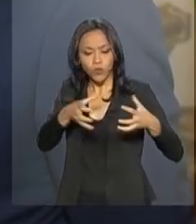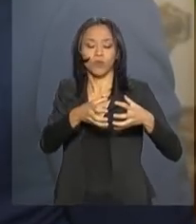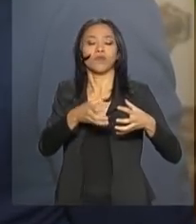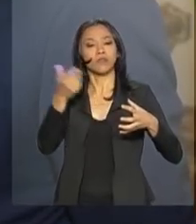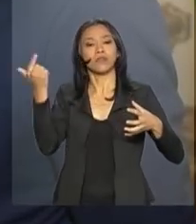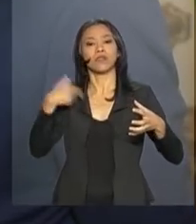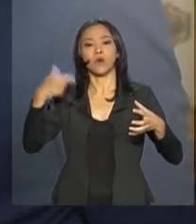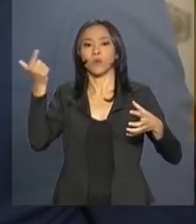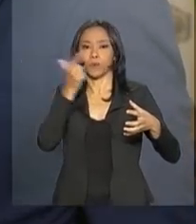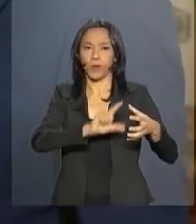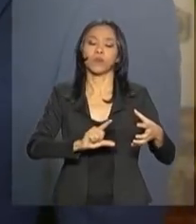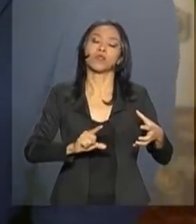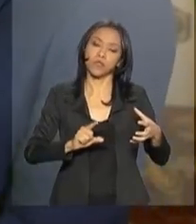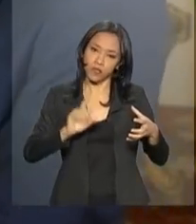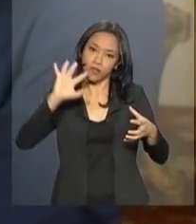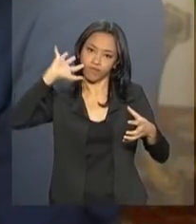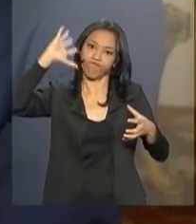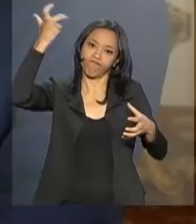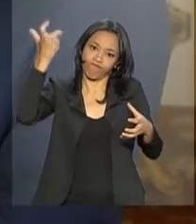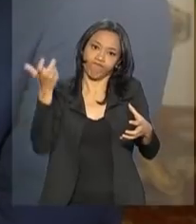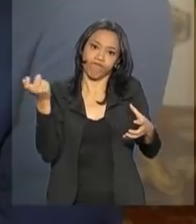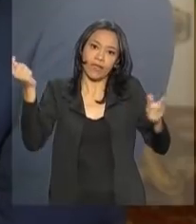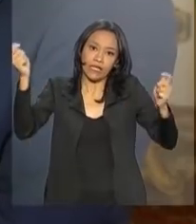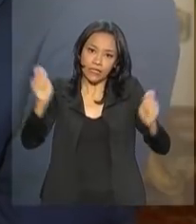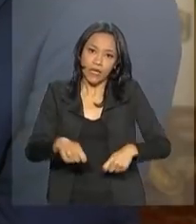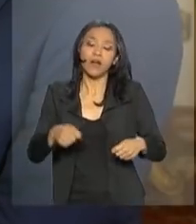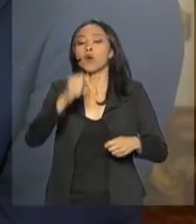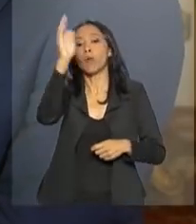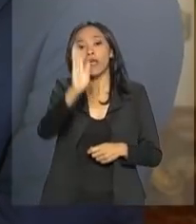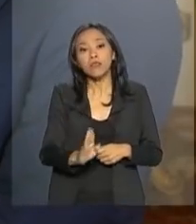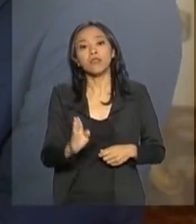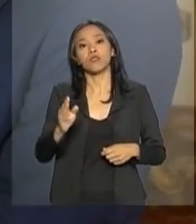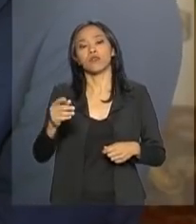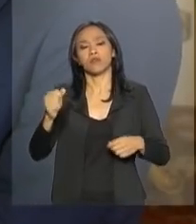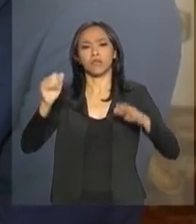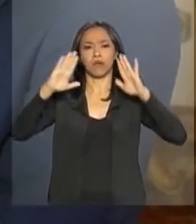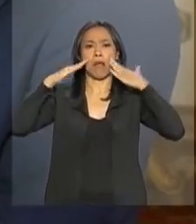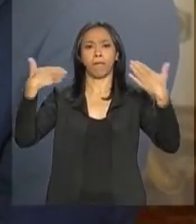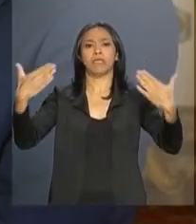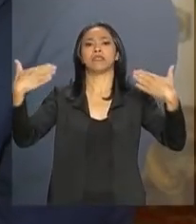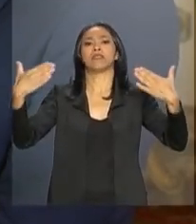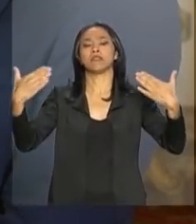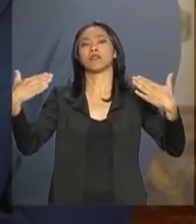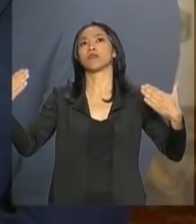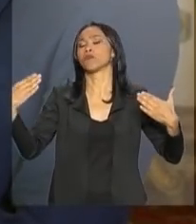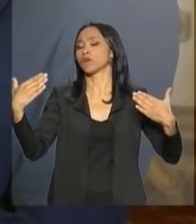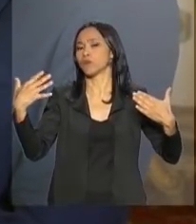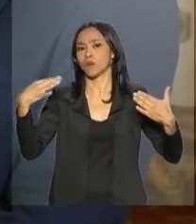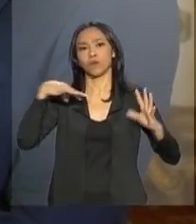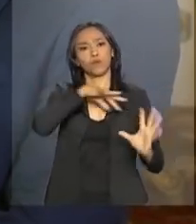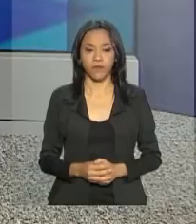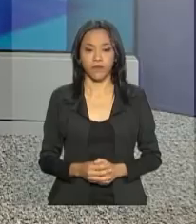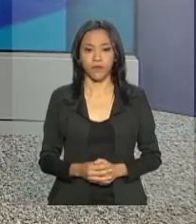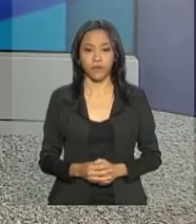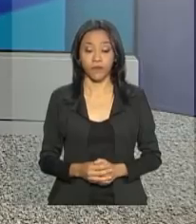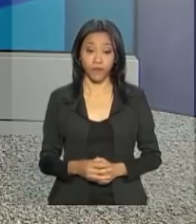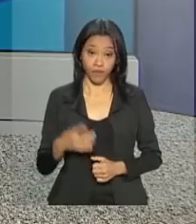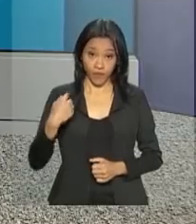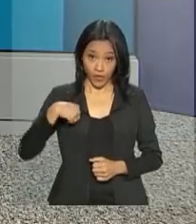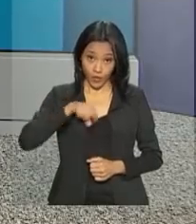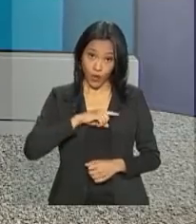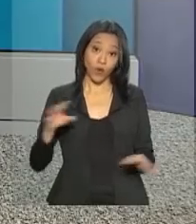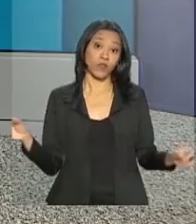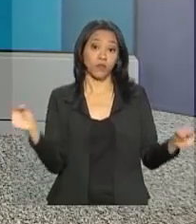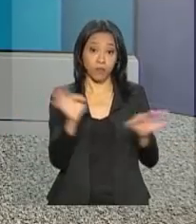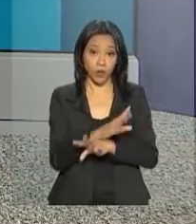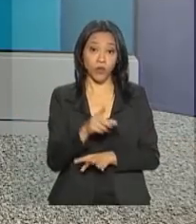alternativas, de modo que o Brasil possa ocupar o lugar de estar que merece no cenário mundial. Nós ficamos por